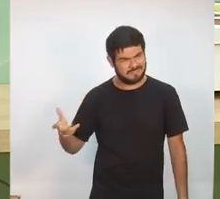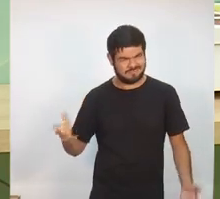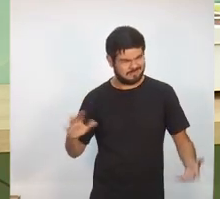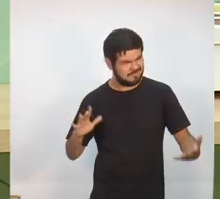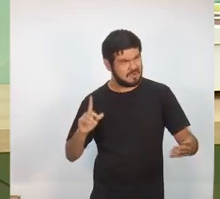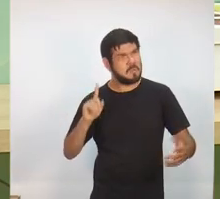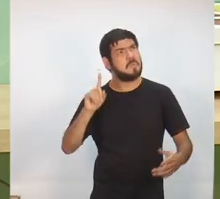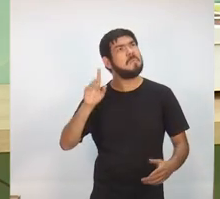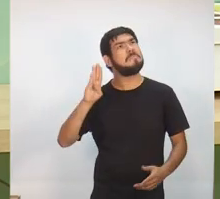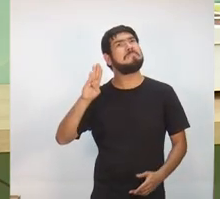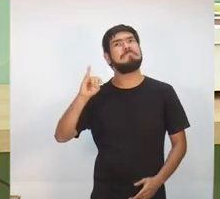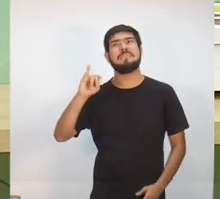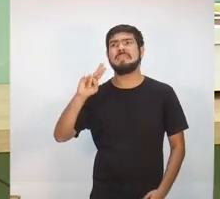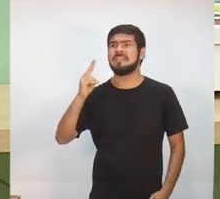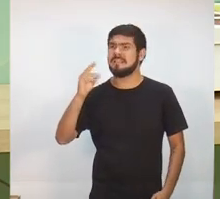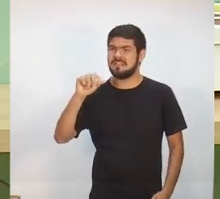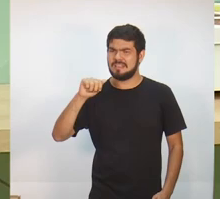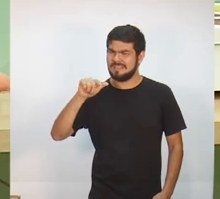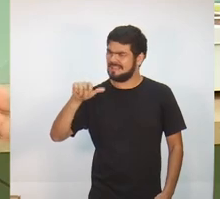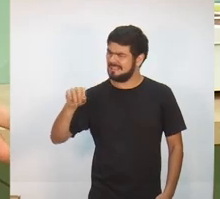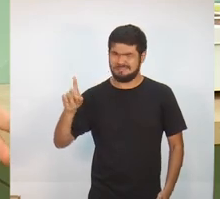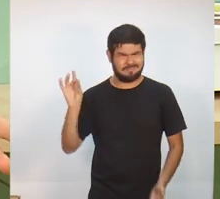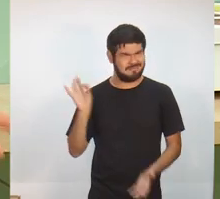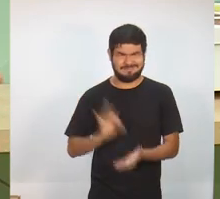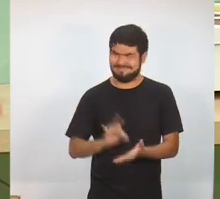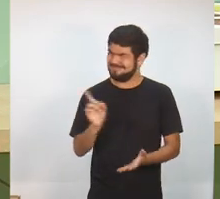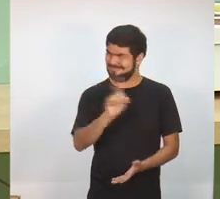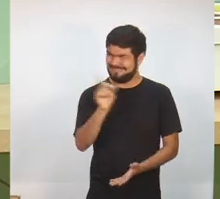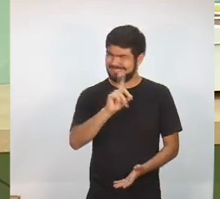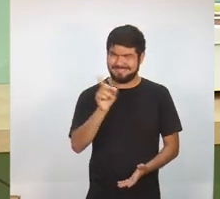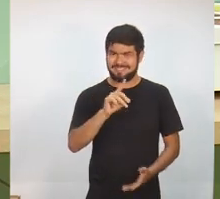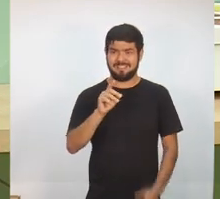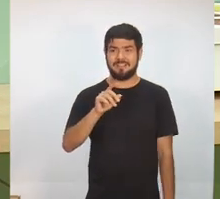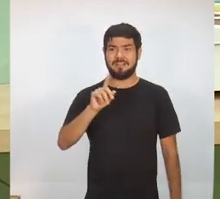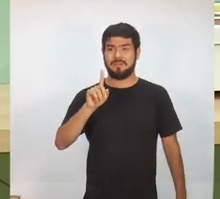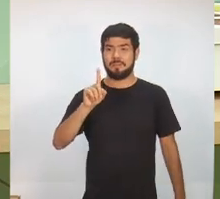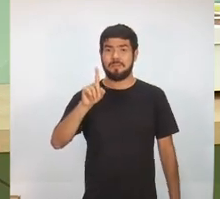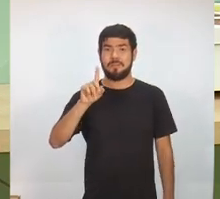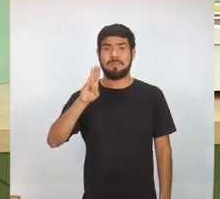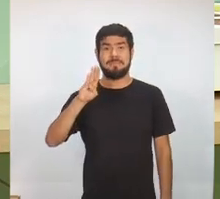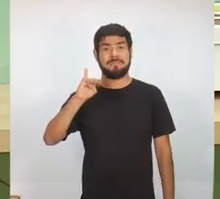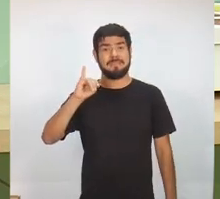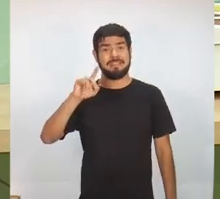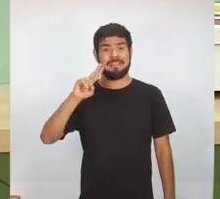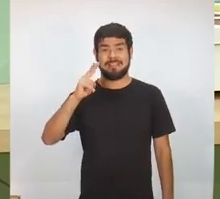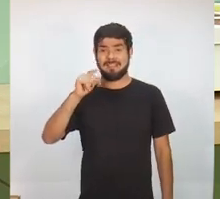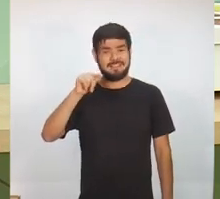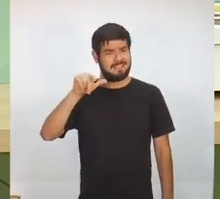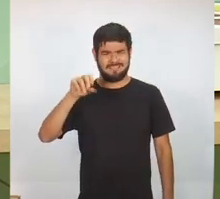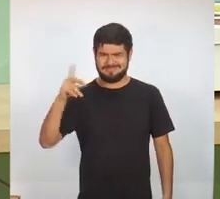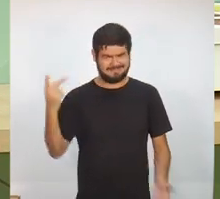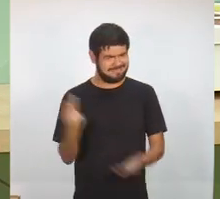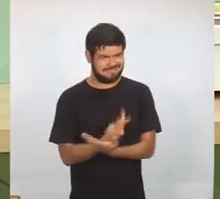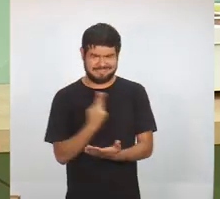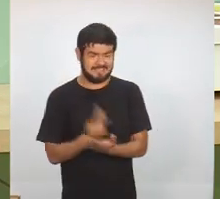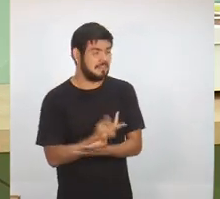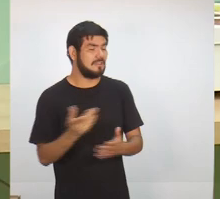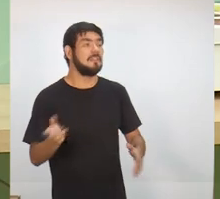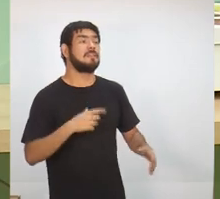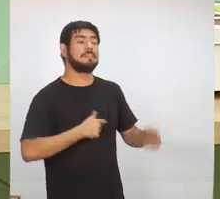torno de 1 bilhão e 600 milhões. Quando eu gastei na época, 1 bilhão e 200 milhões. Segundo, você, terceiro,